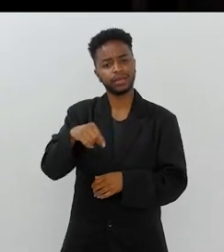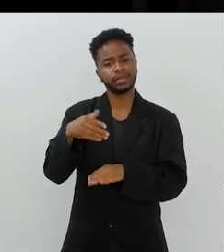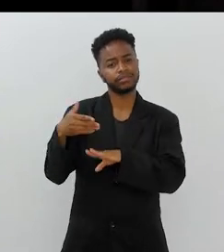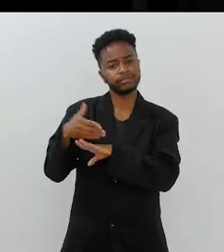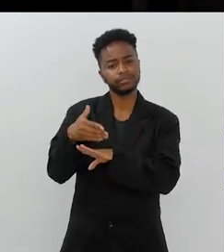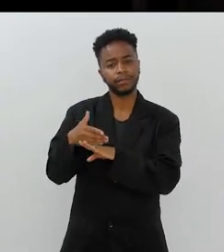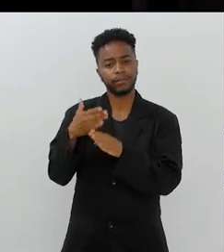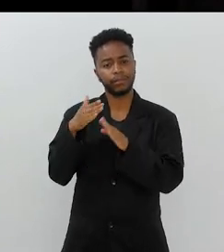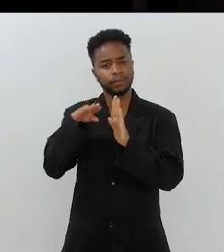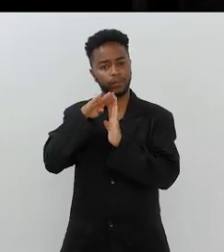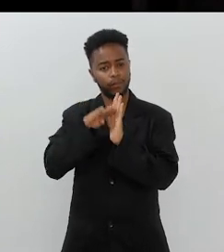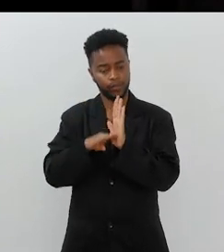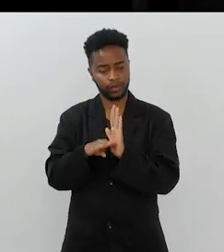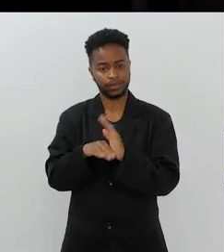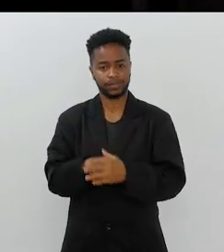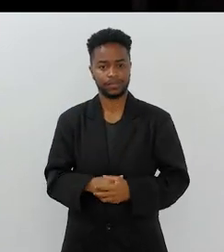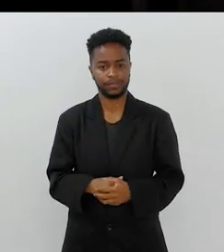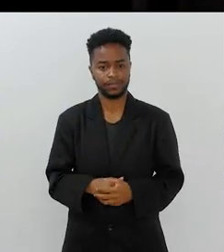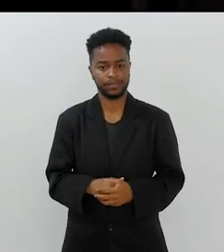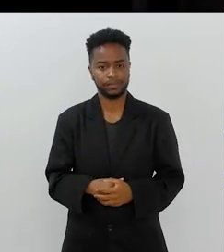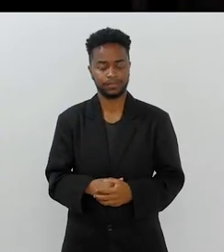aqui fazer esse programa.